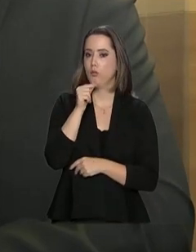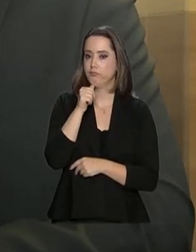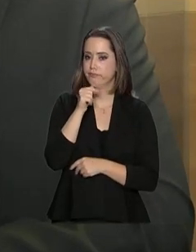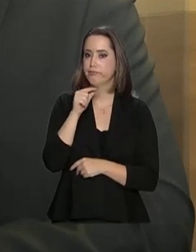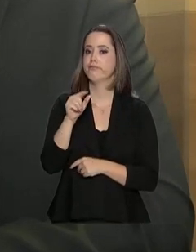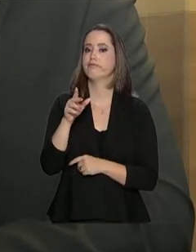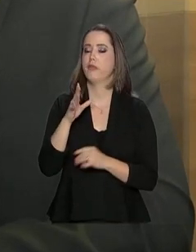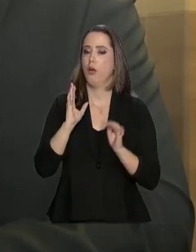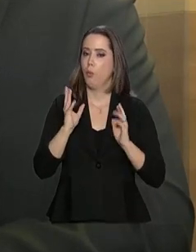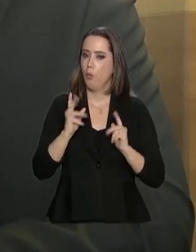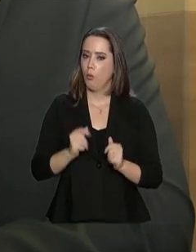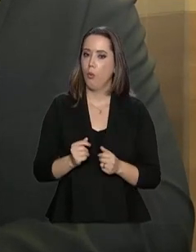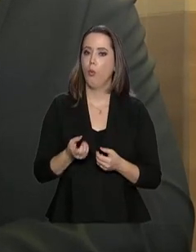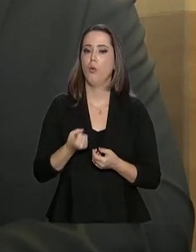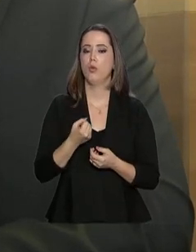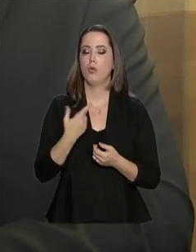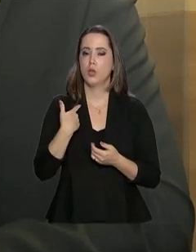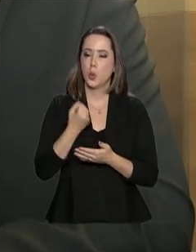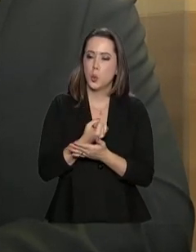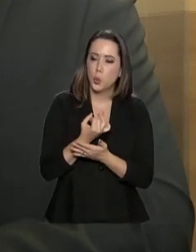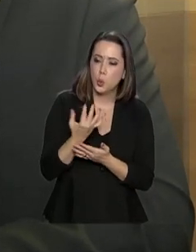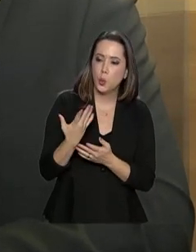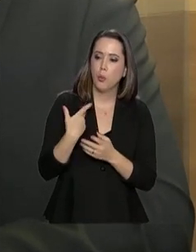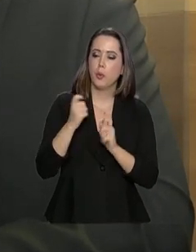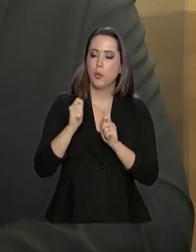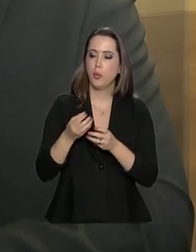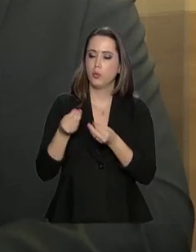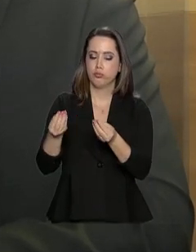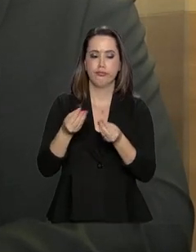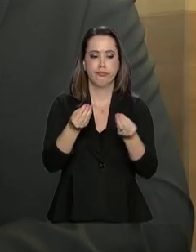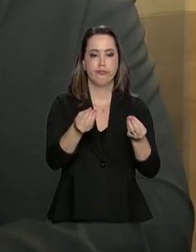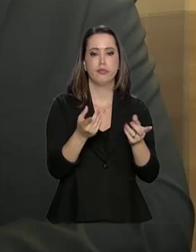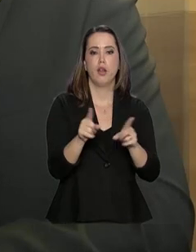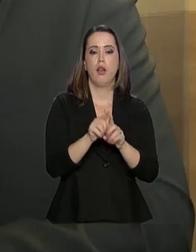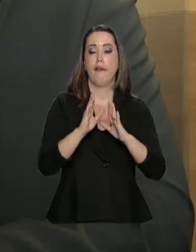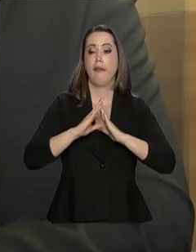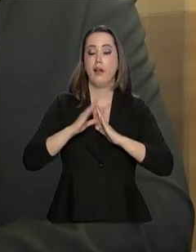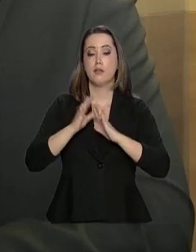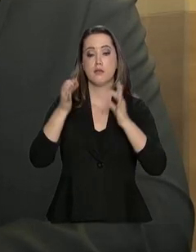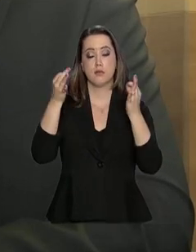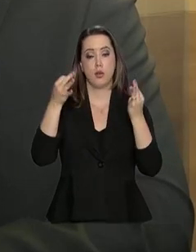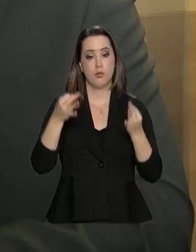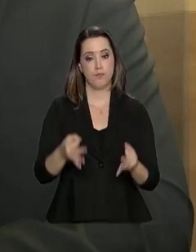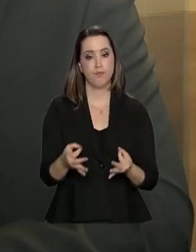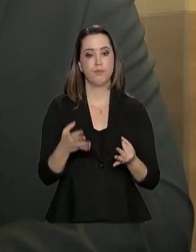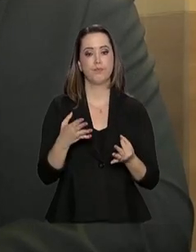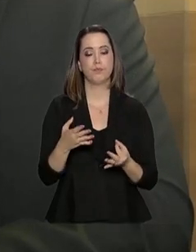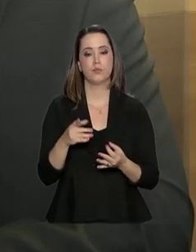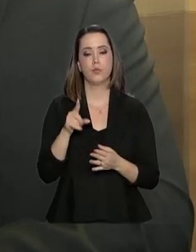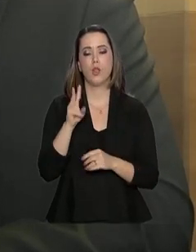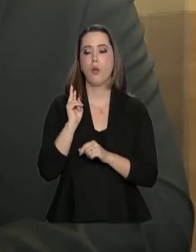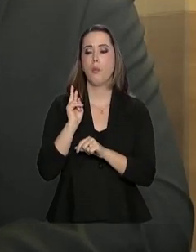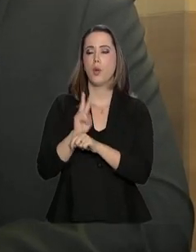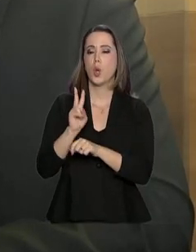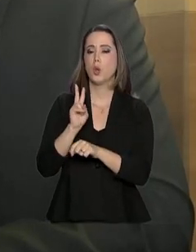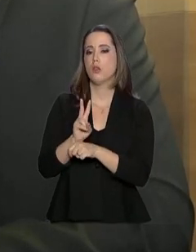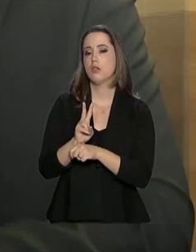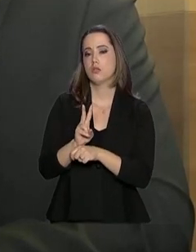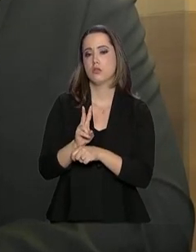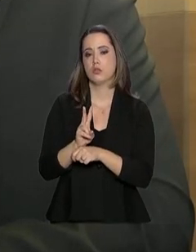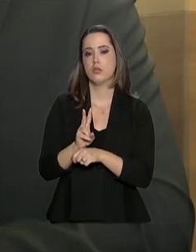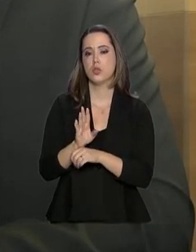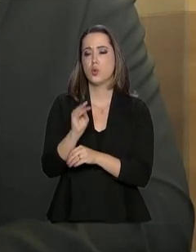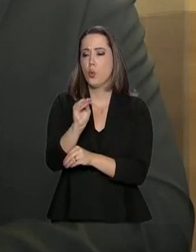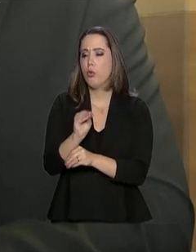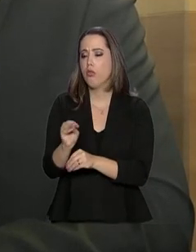em quantidade e qualidades adequadas, garantir moradia digna, proteger e